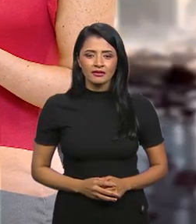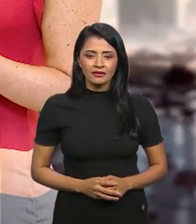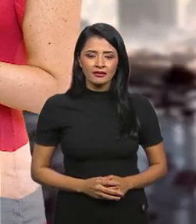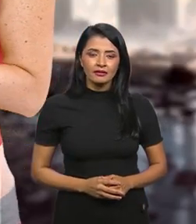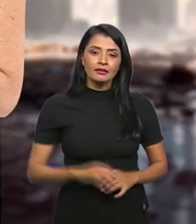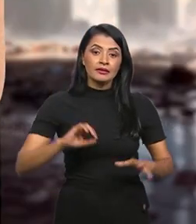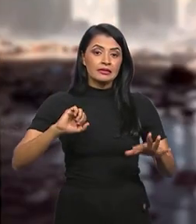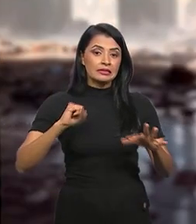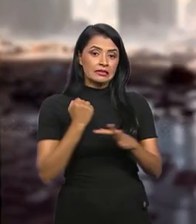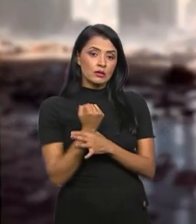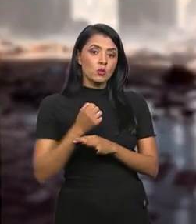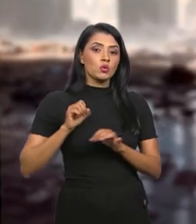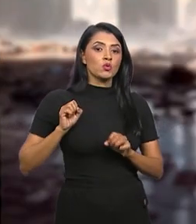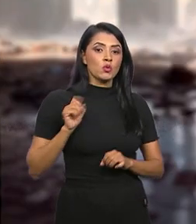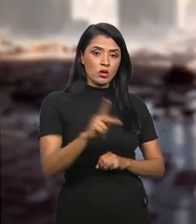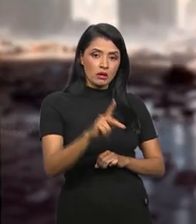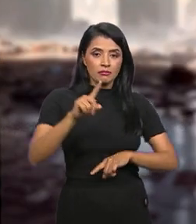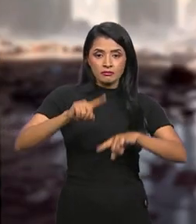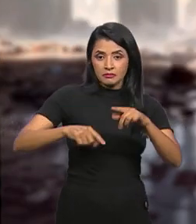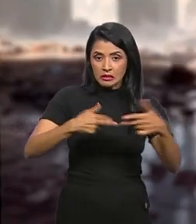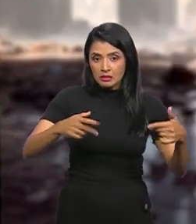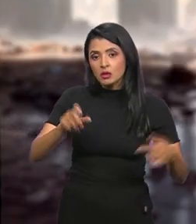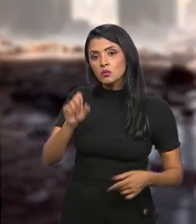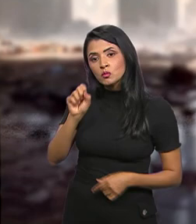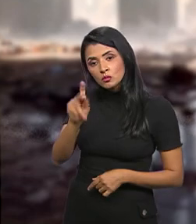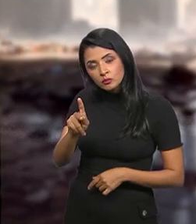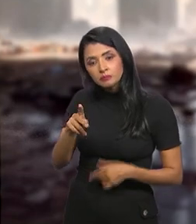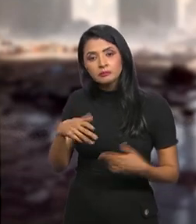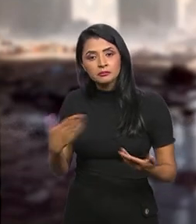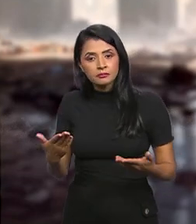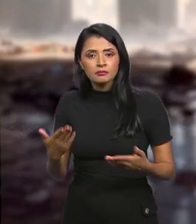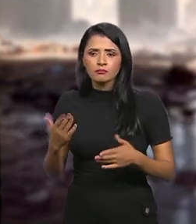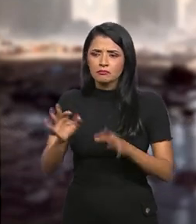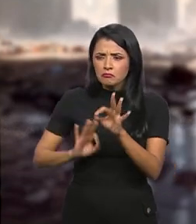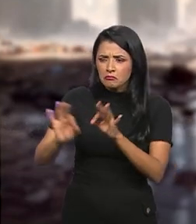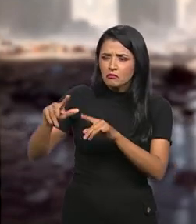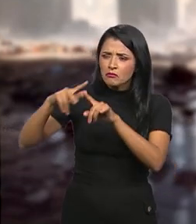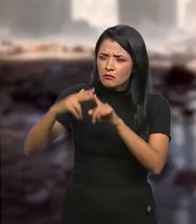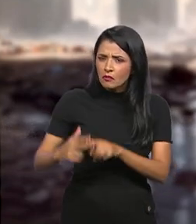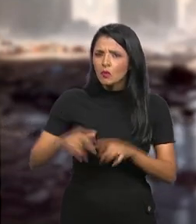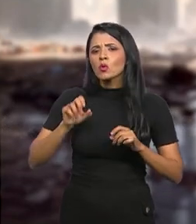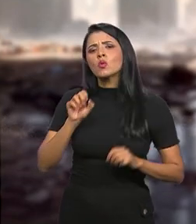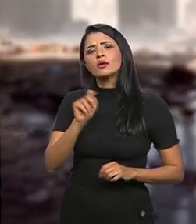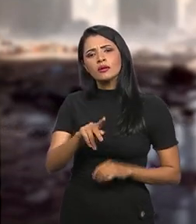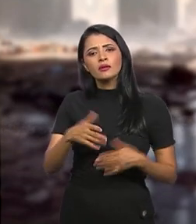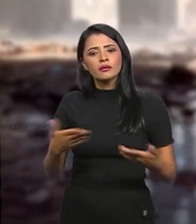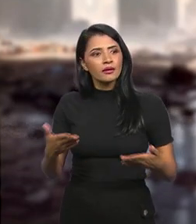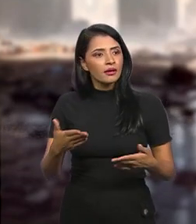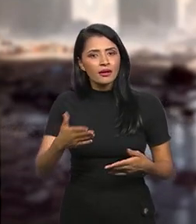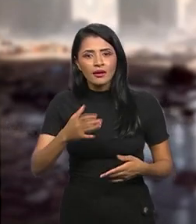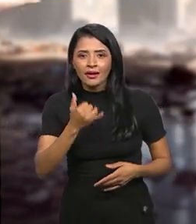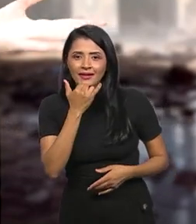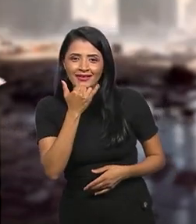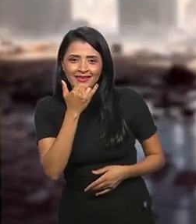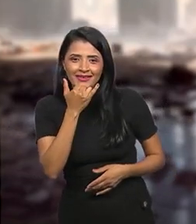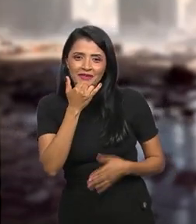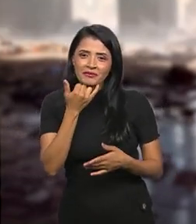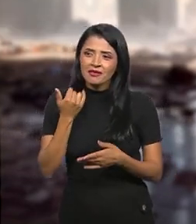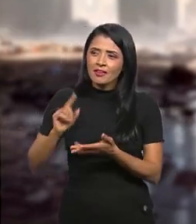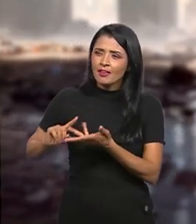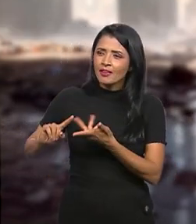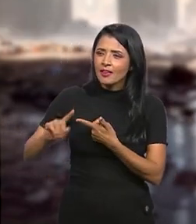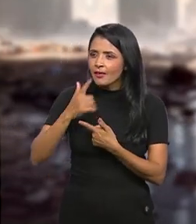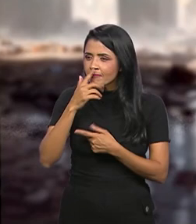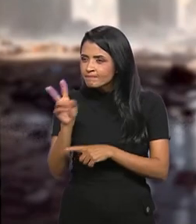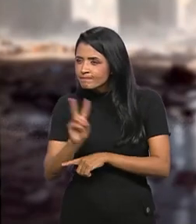Segurança ok, material ok, instalações ok... Oi, desculpa! Estava aqui, né?